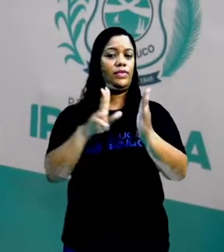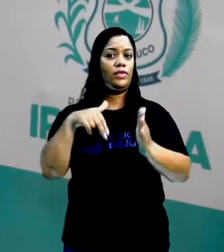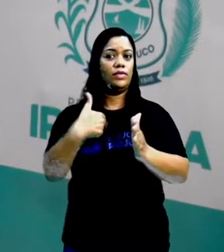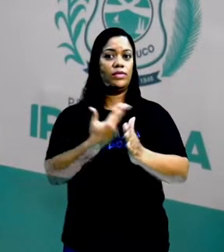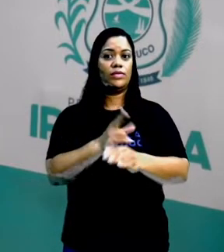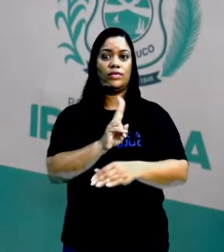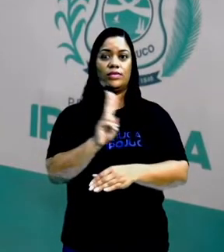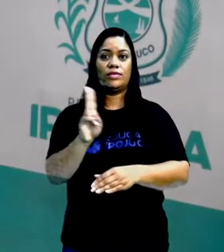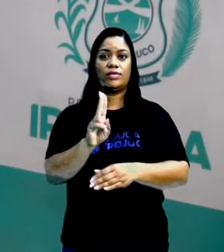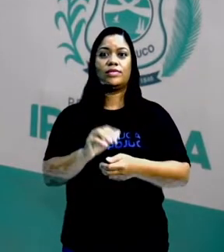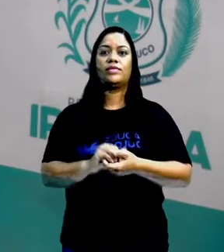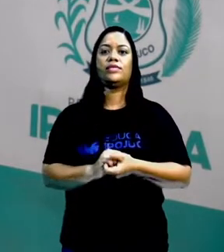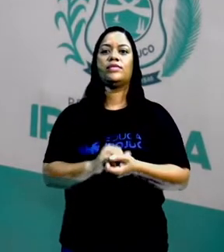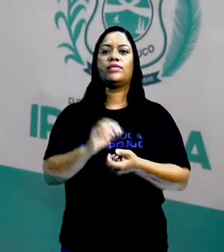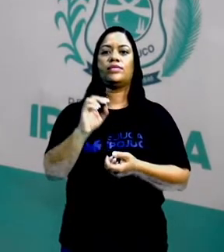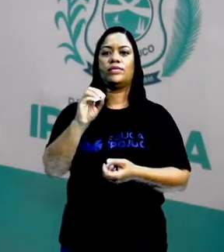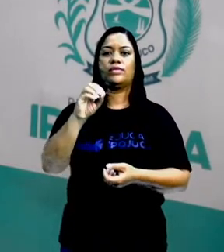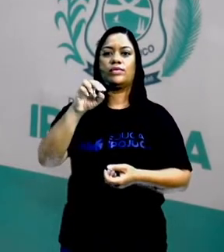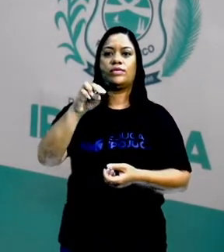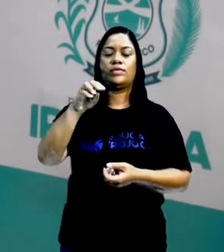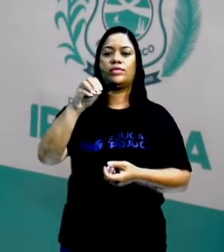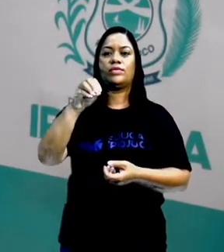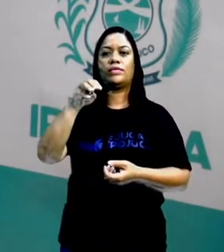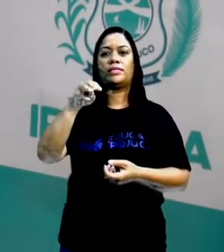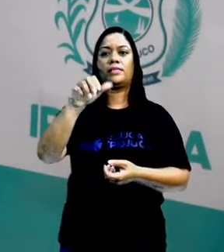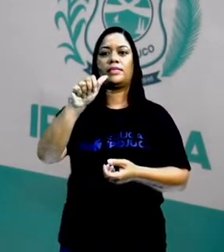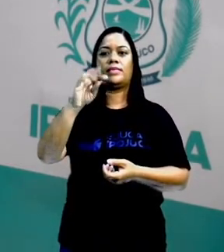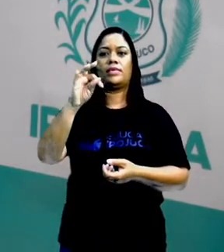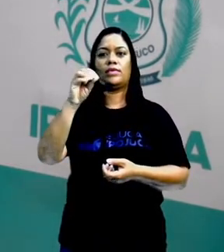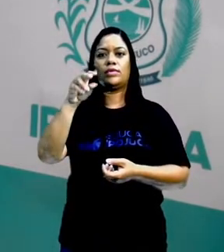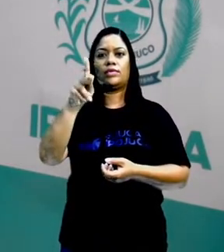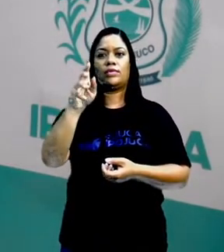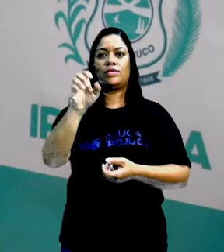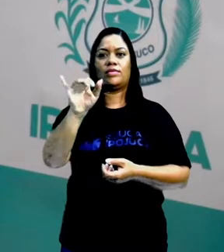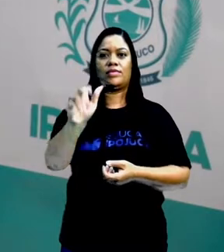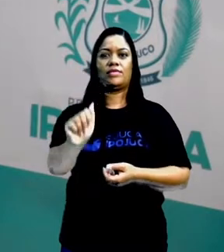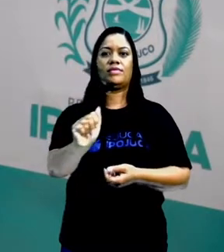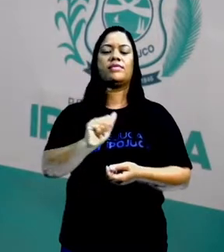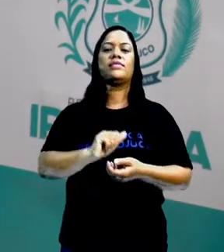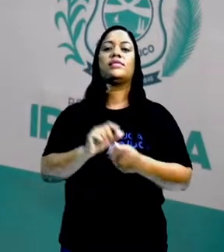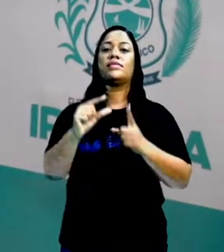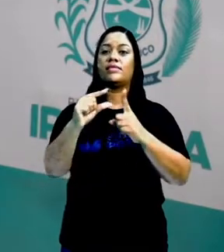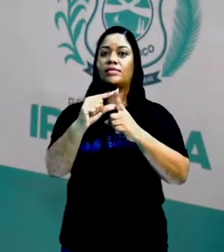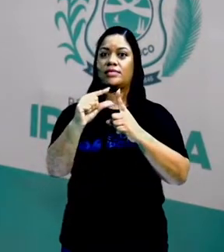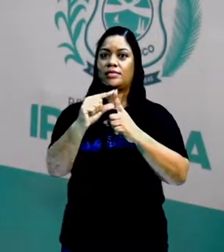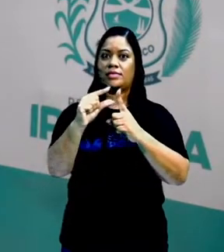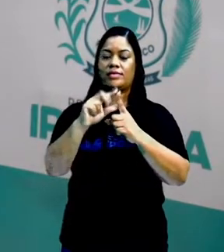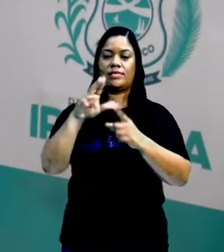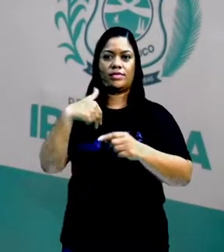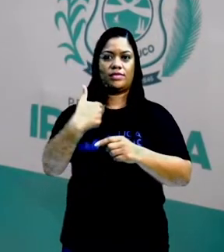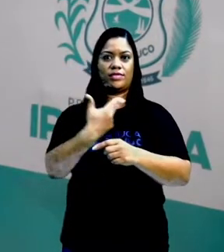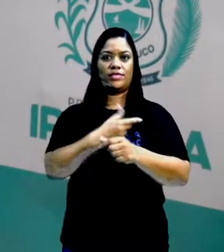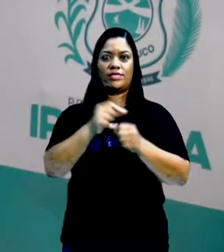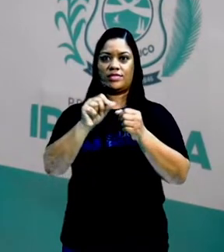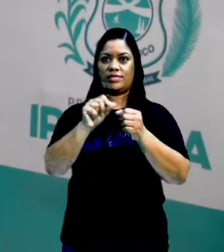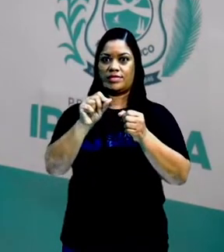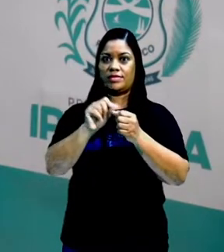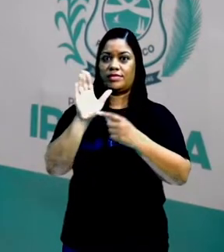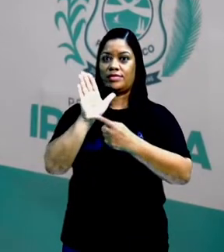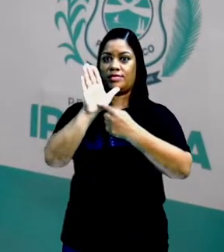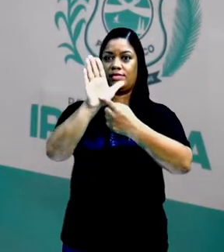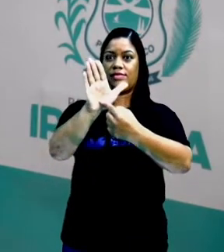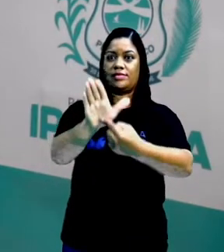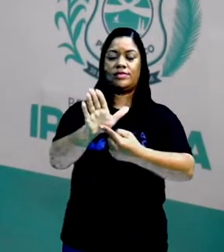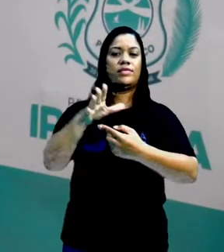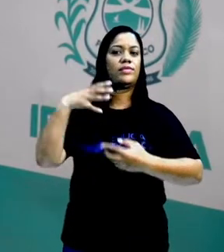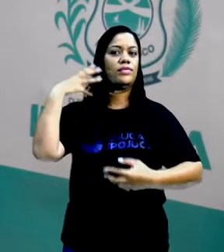chamamos de onomatopeia. A onomatopeia é isso. São palavras que nós empregamos para representar